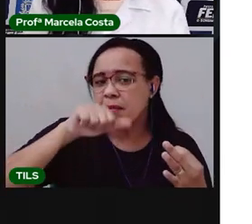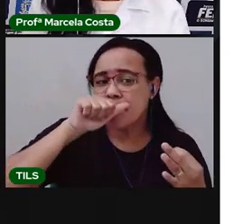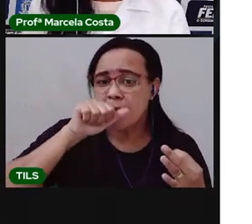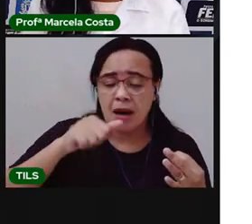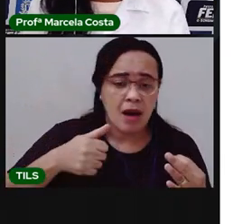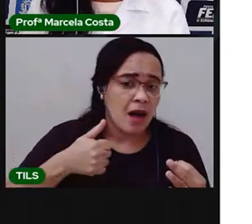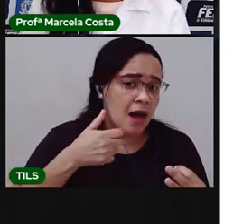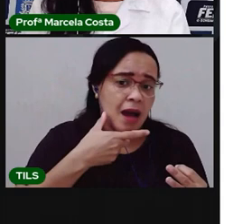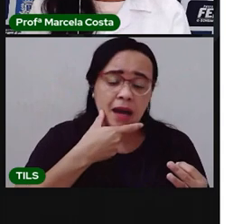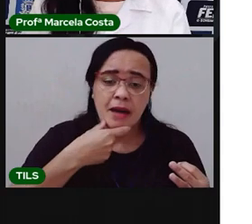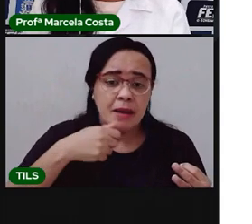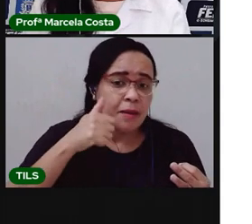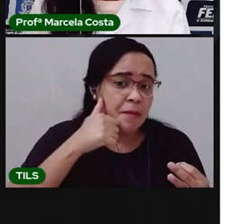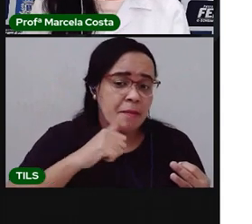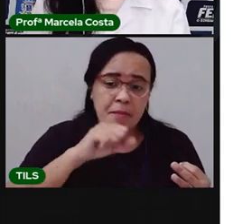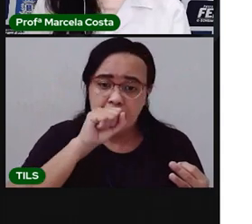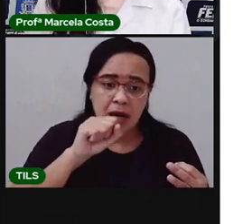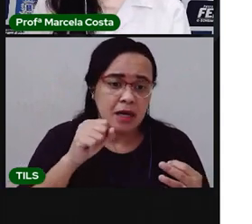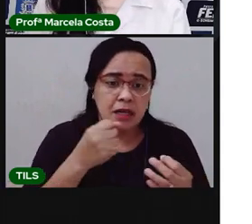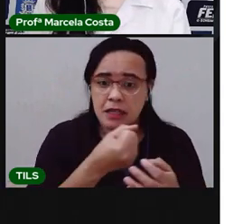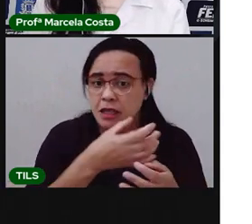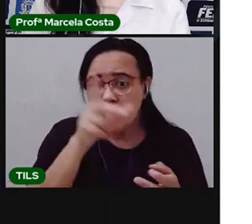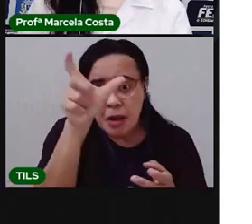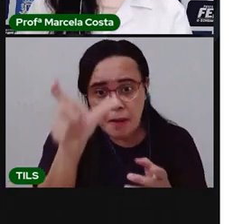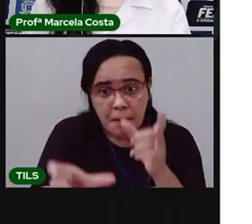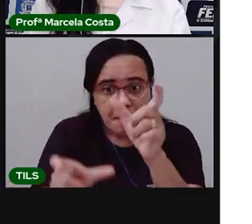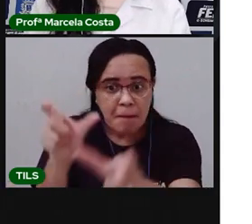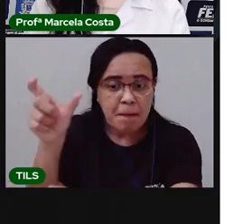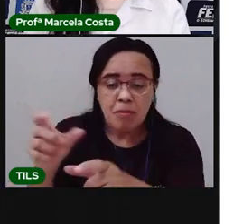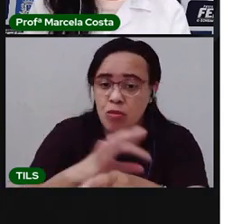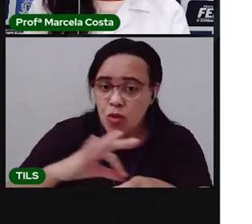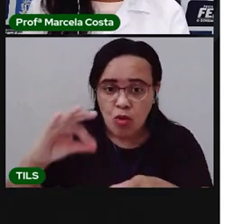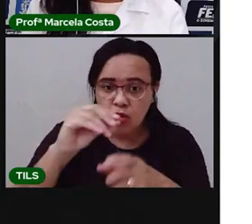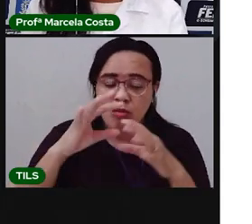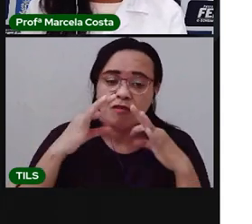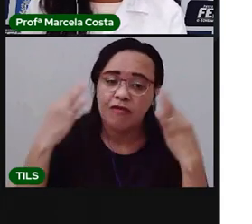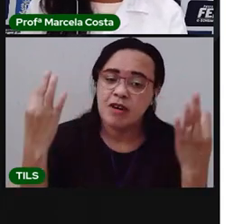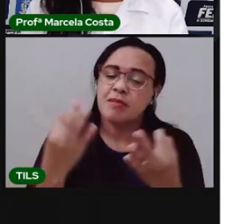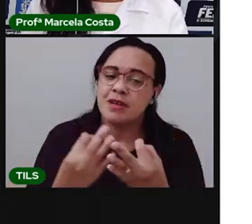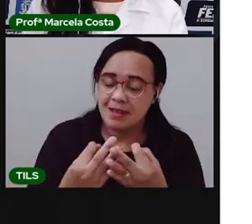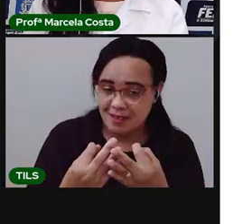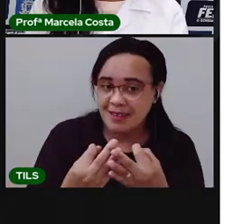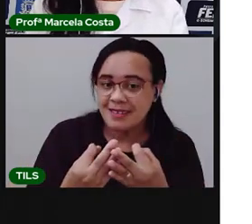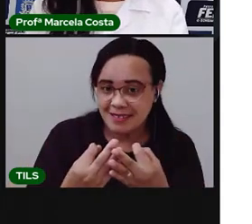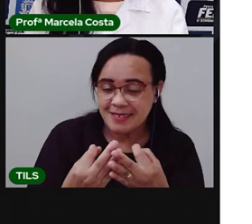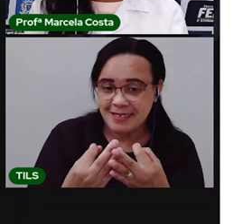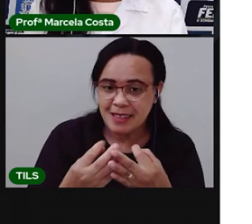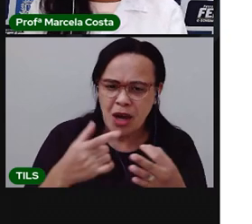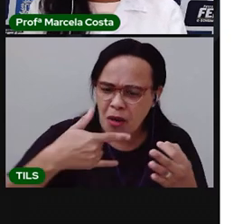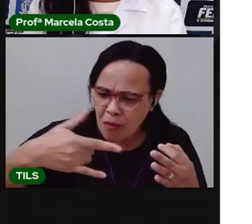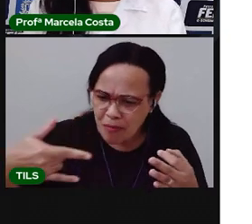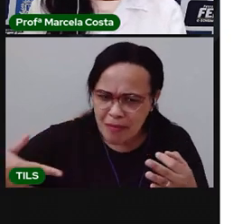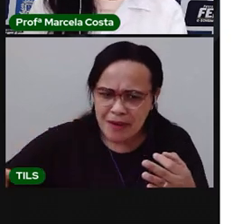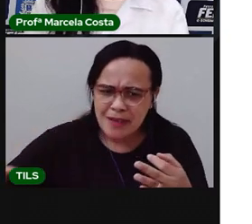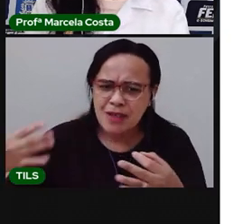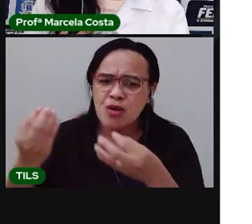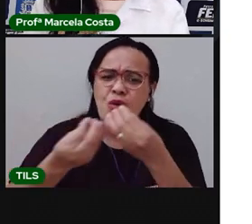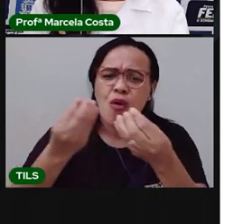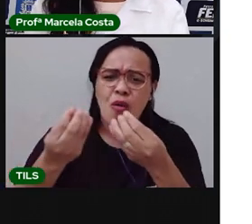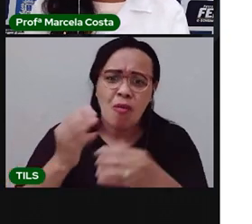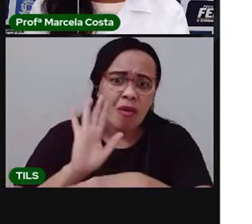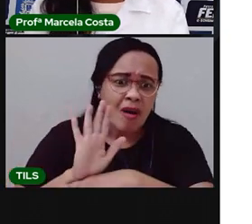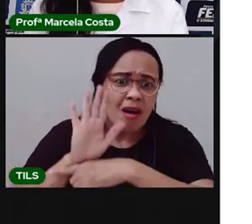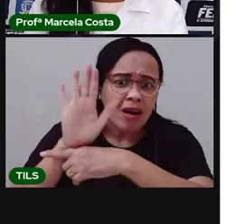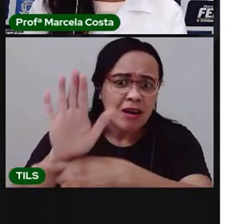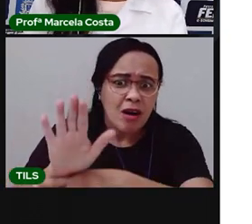pessoas mais velhas que te orientam. E o peixinho foi solidário, né? Mostrou para a gente solidariedade. Porque ele